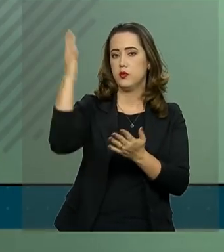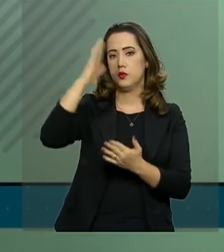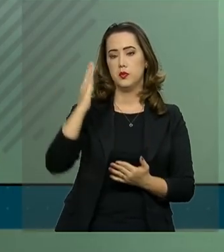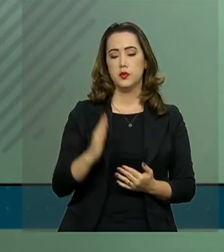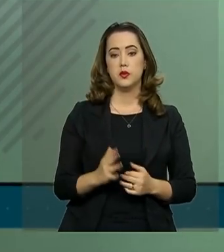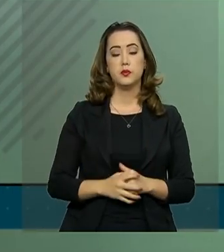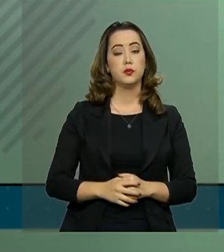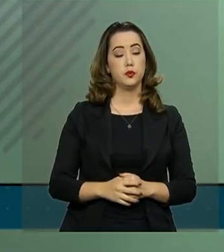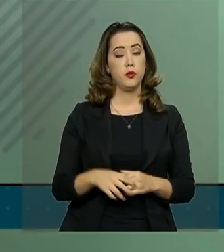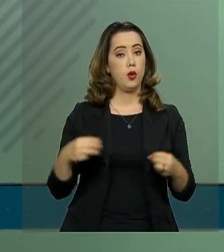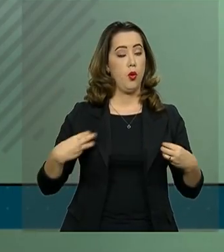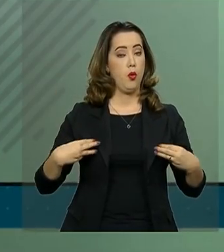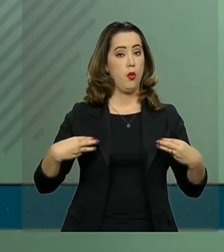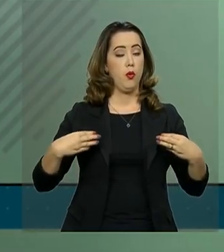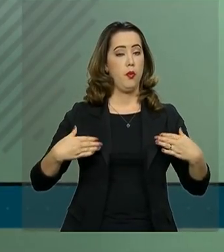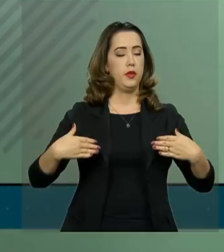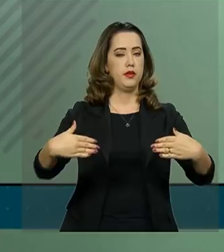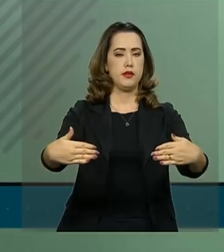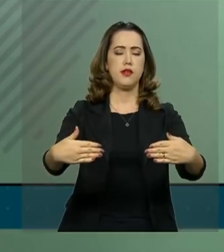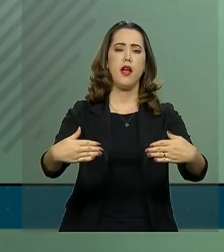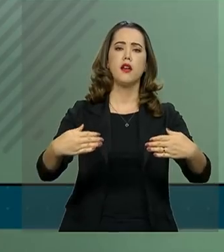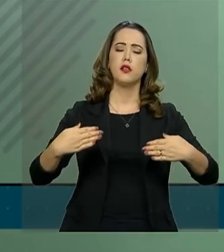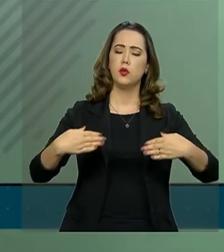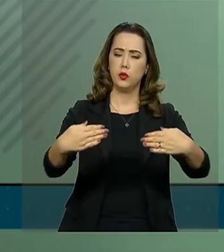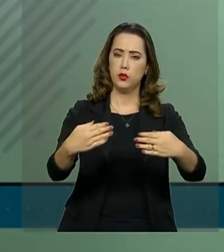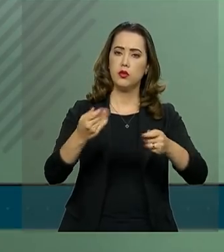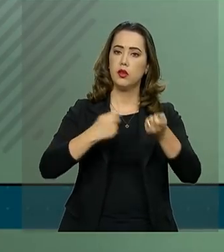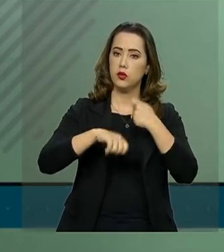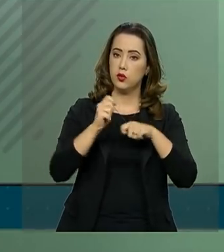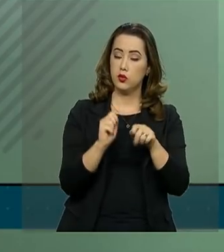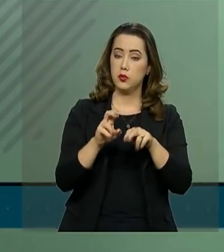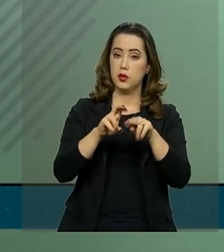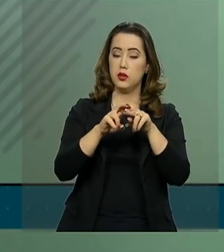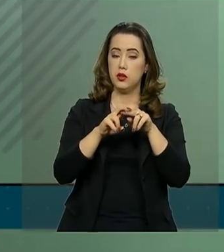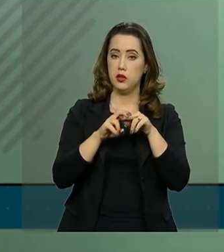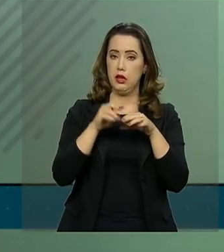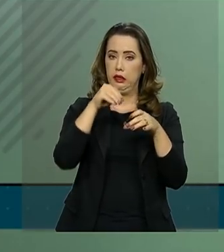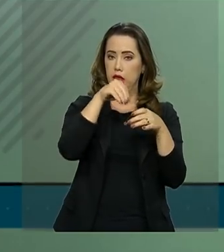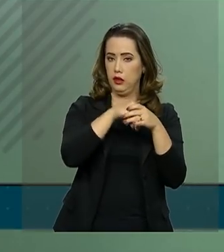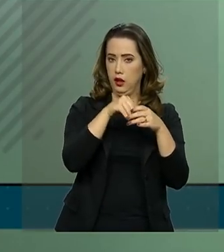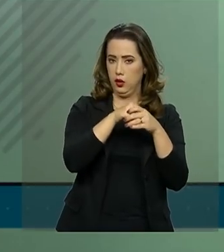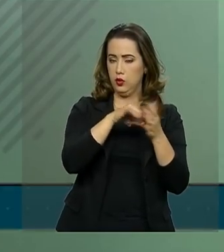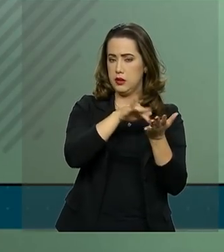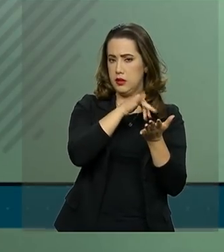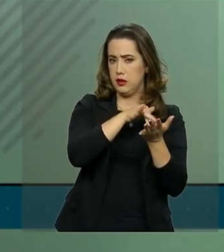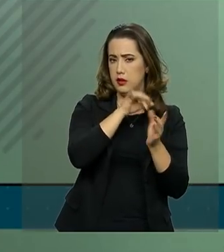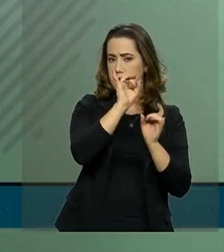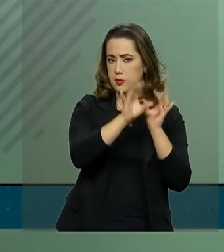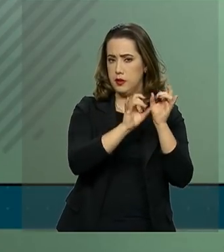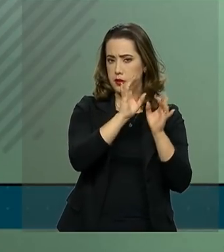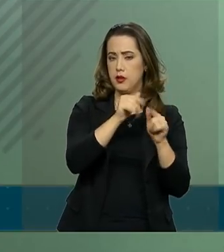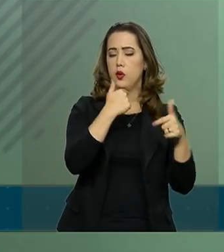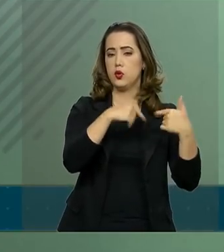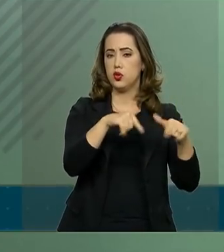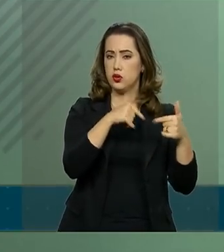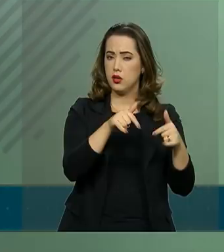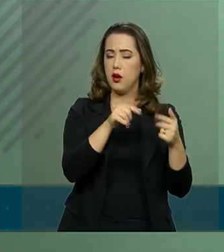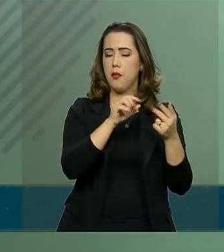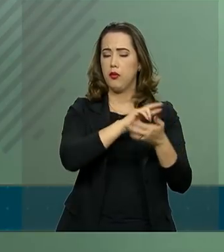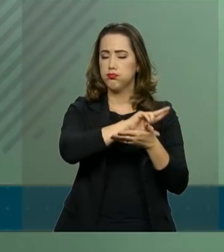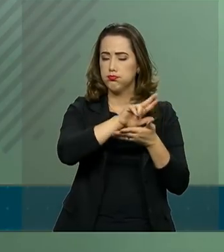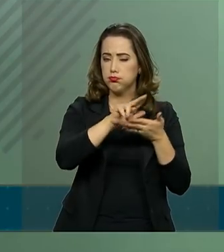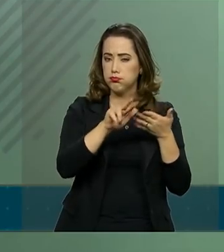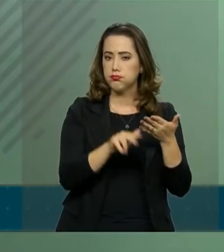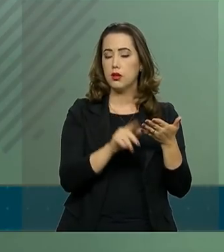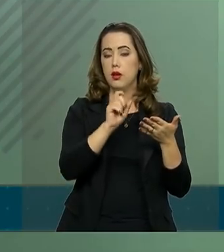Ministério da Economia, por intermédio da Secretaria Especial de Produtividade, Emprego e Competitividade,